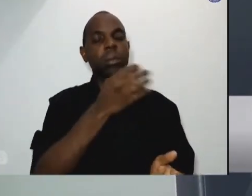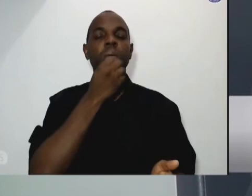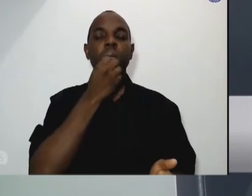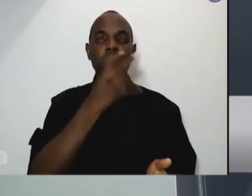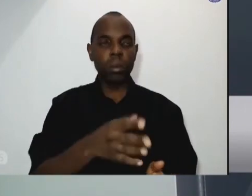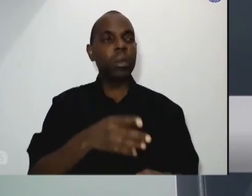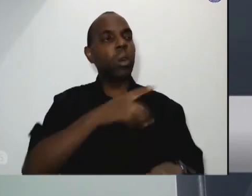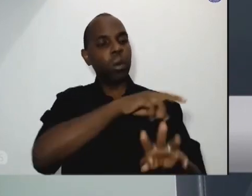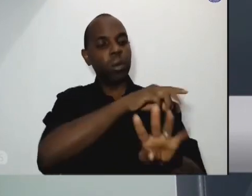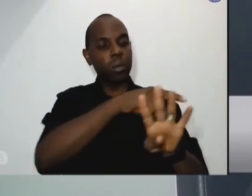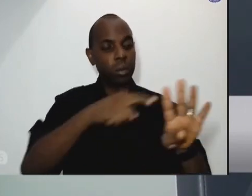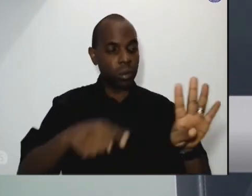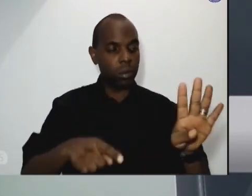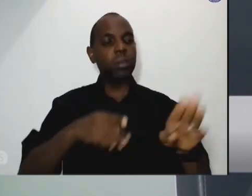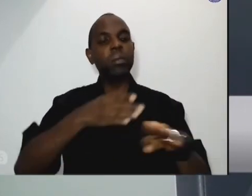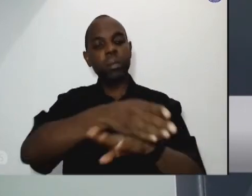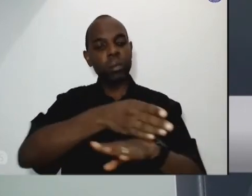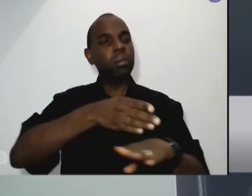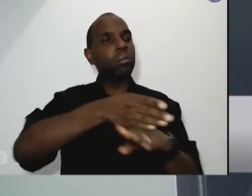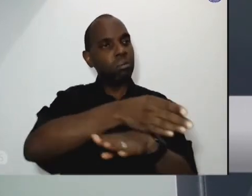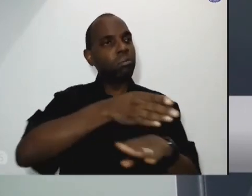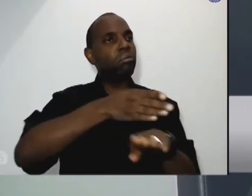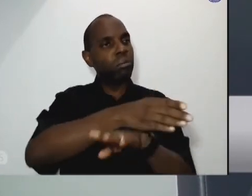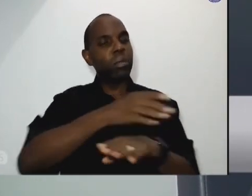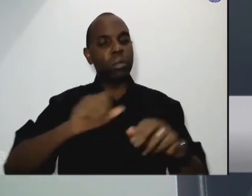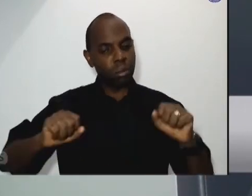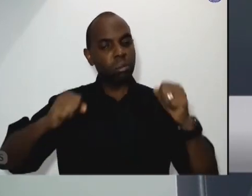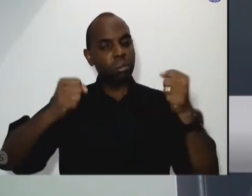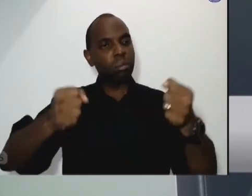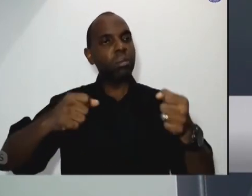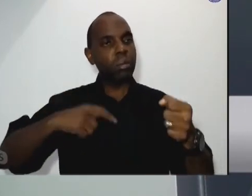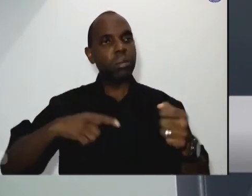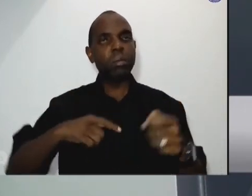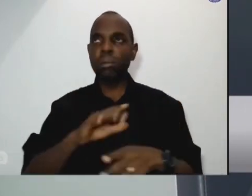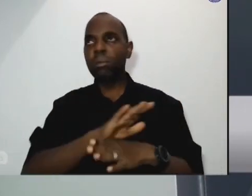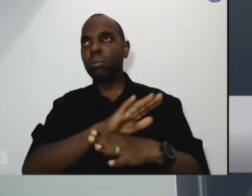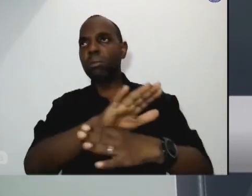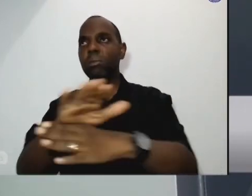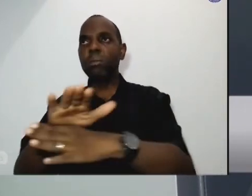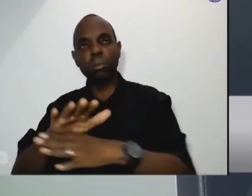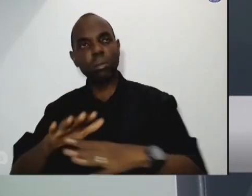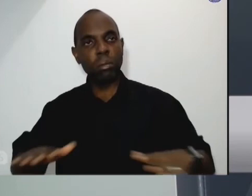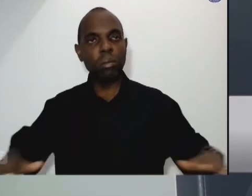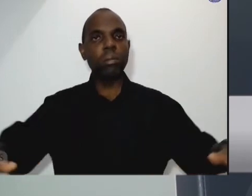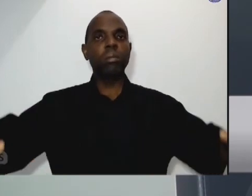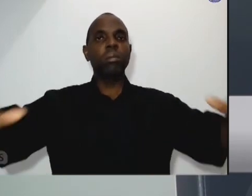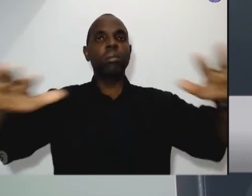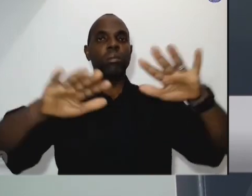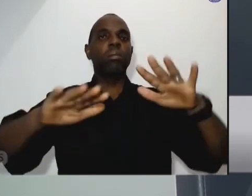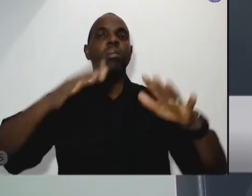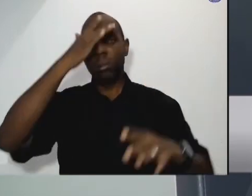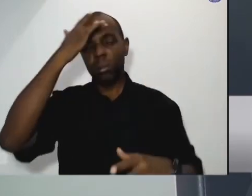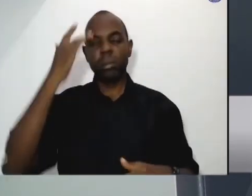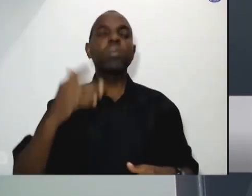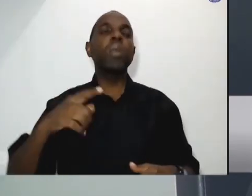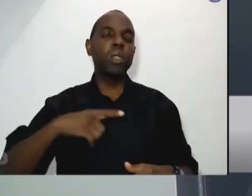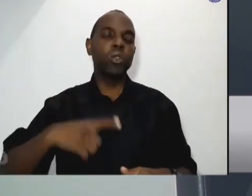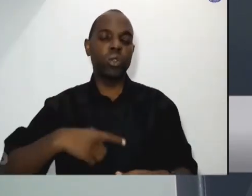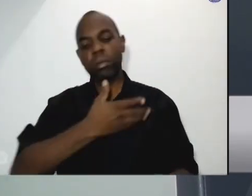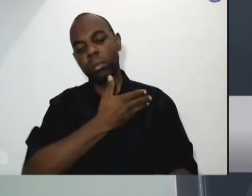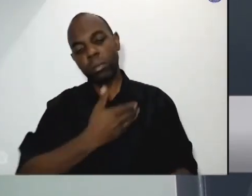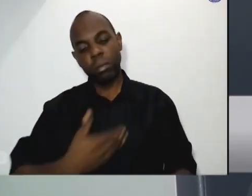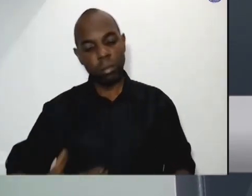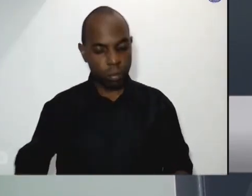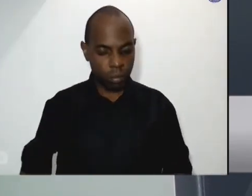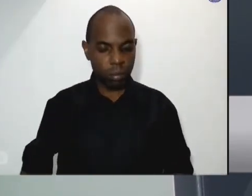de tudo que envolve a vida política de uma cidade tanto é que a política como já foi dito é uma maneira pura